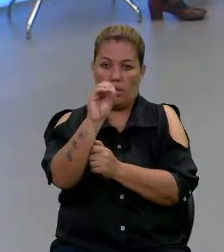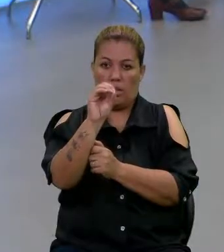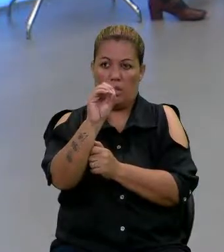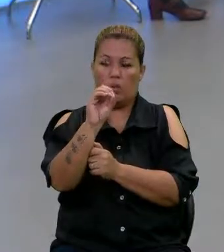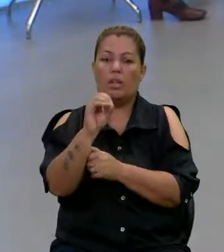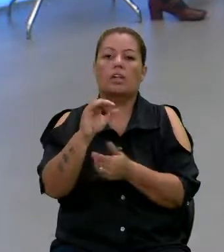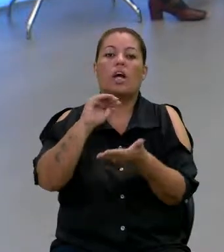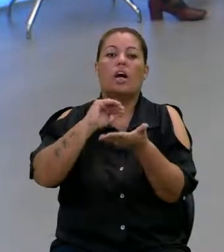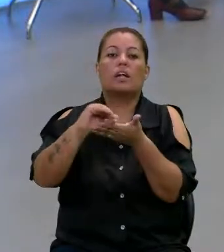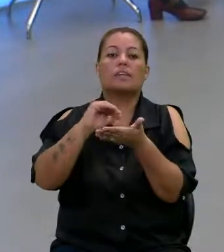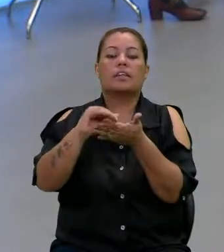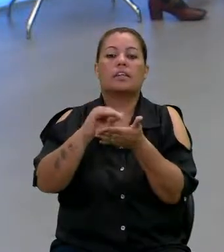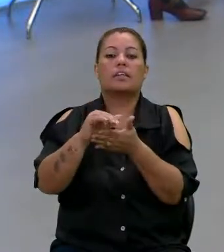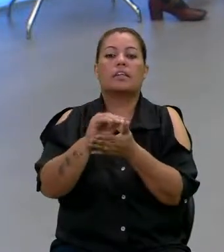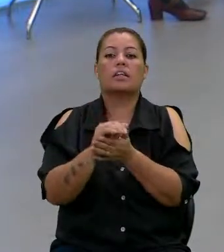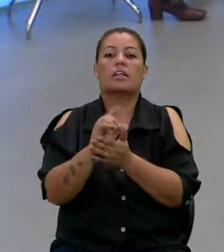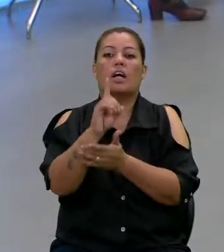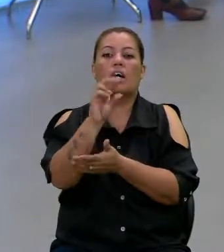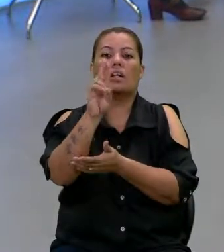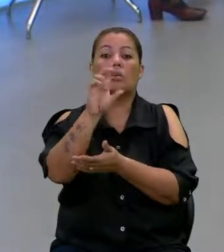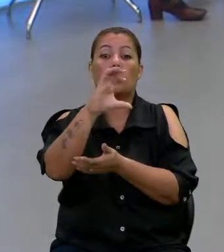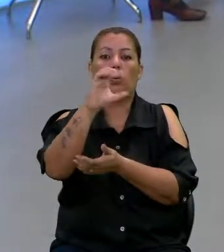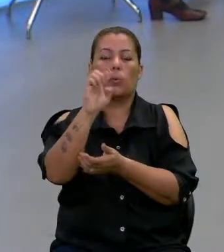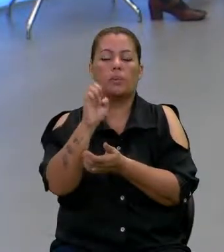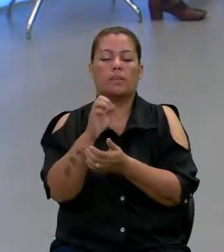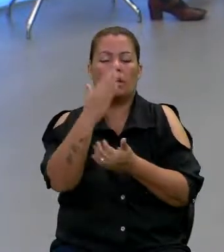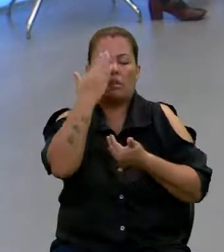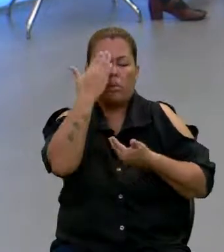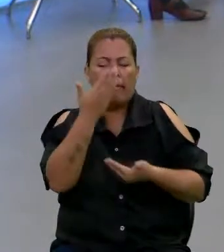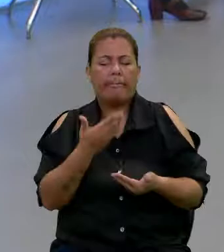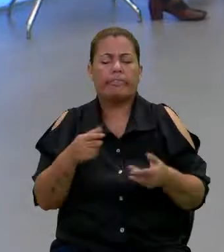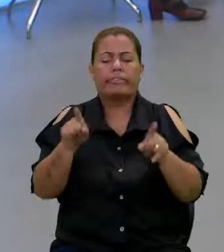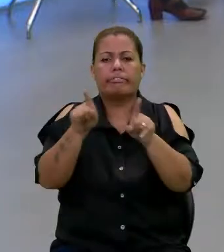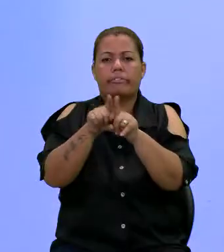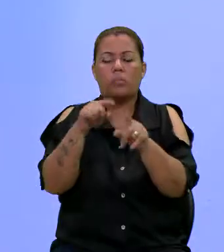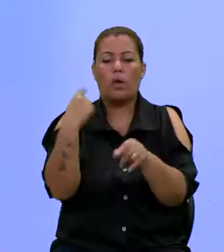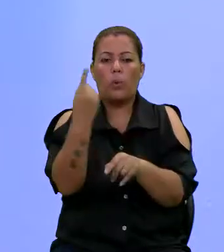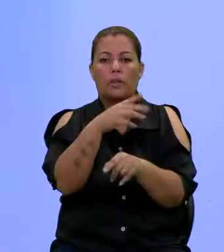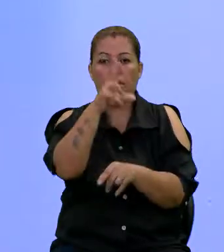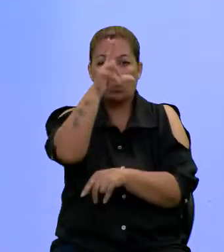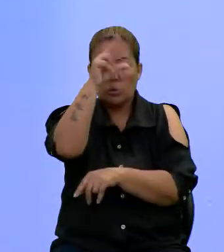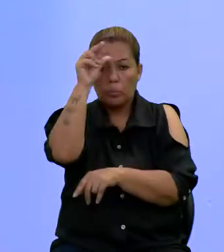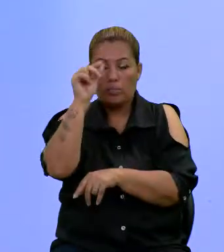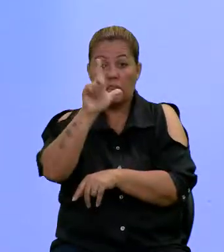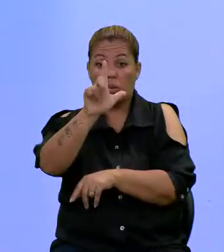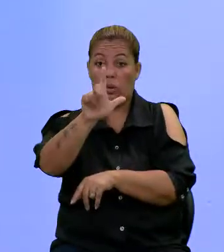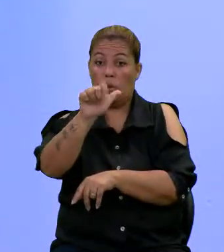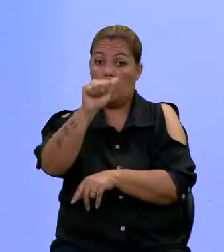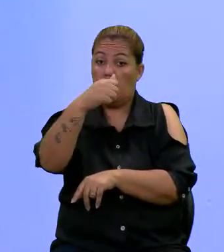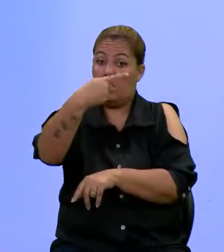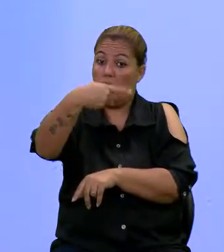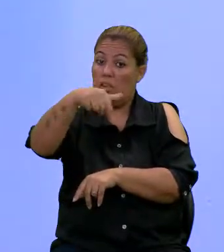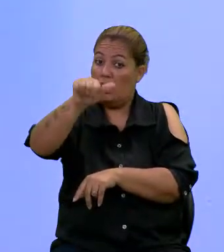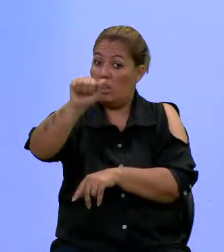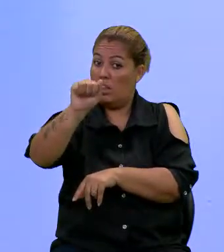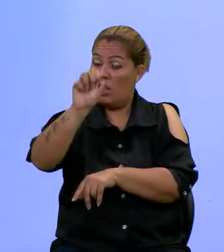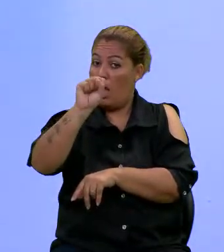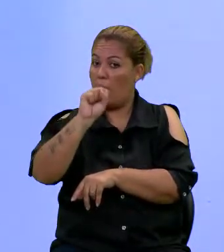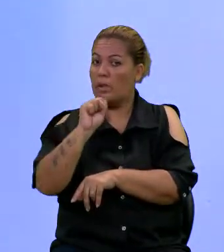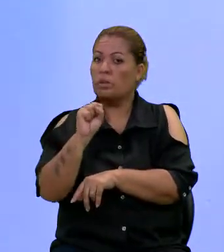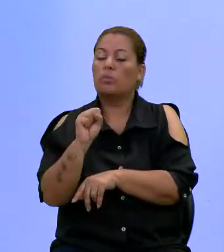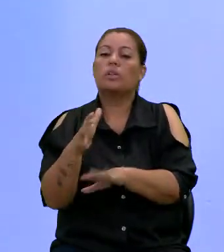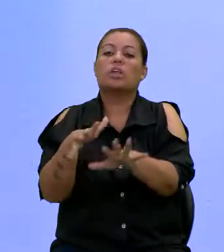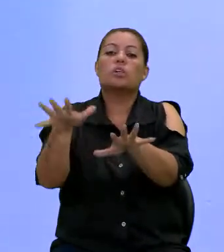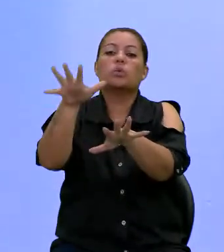da Secretaria Dulce, Cazuni, e eu quero aqui agradecer também o nosso prefeito Lapas por ter nos